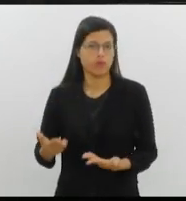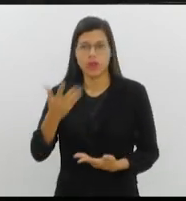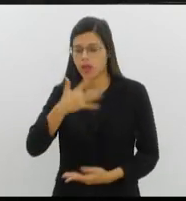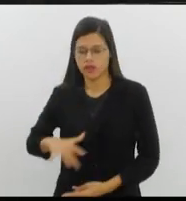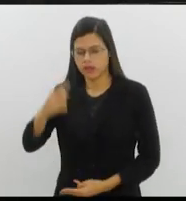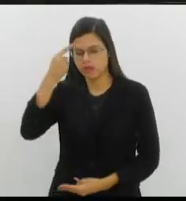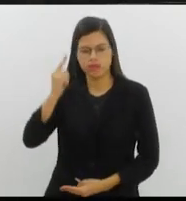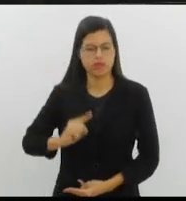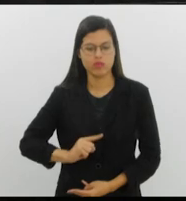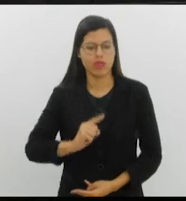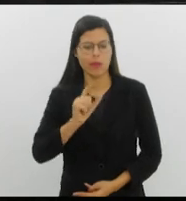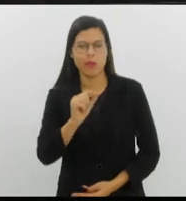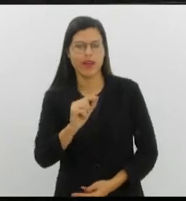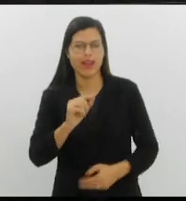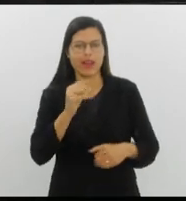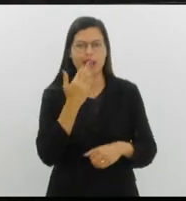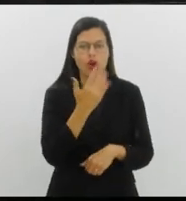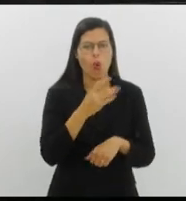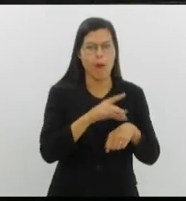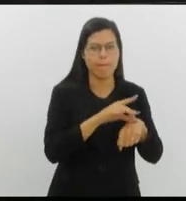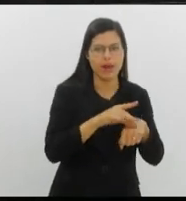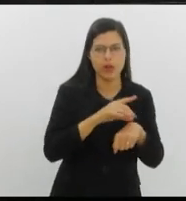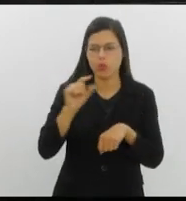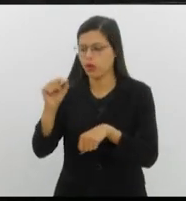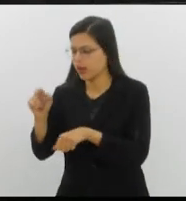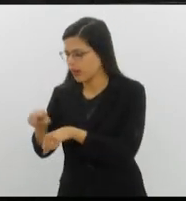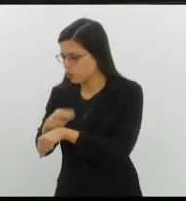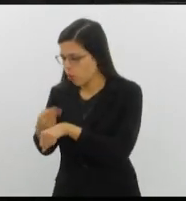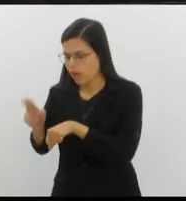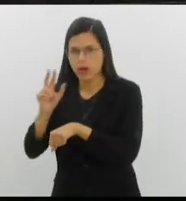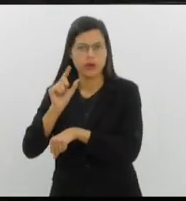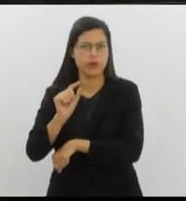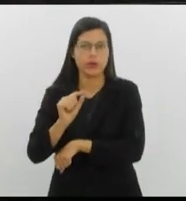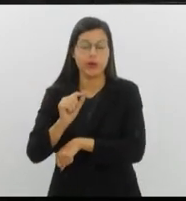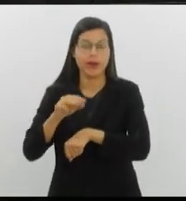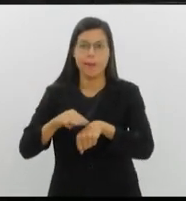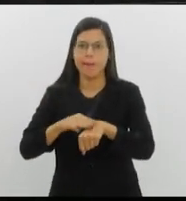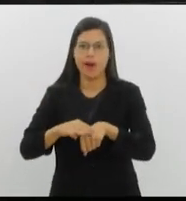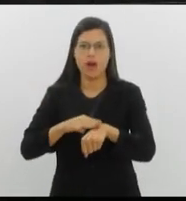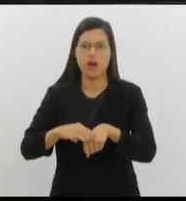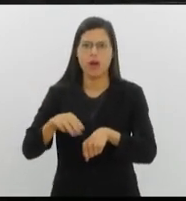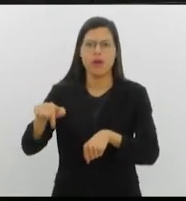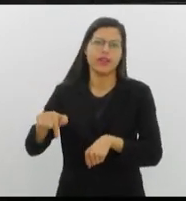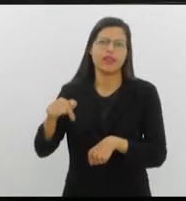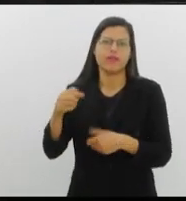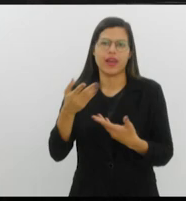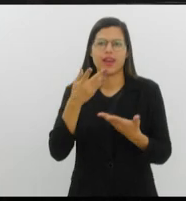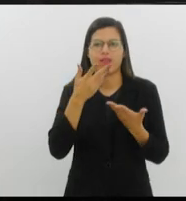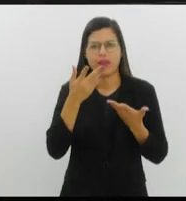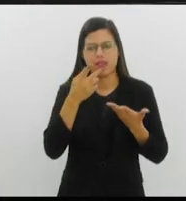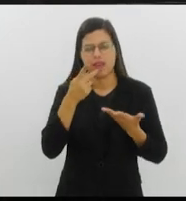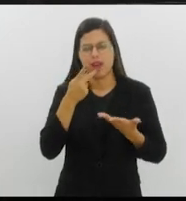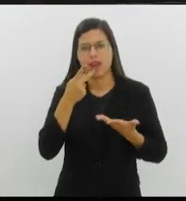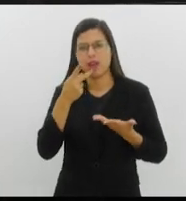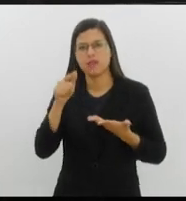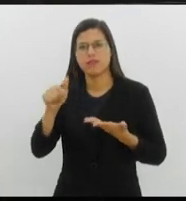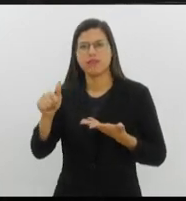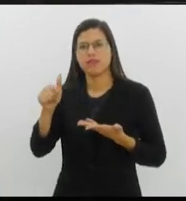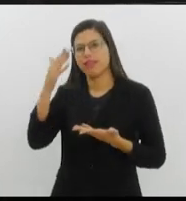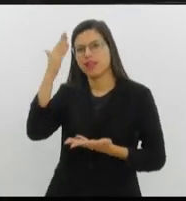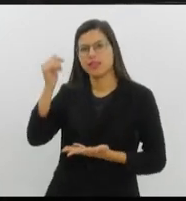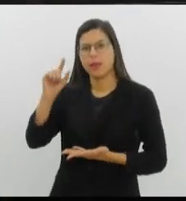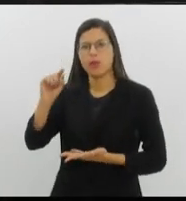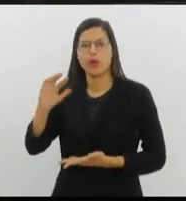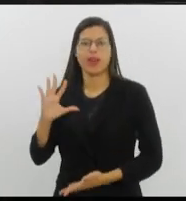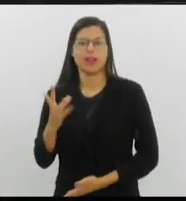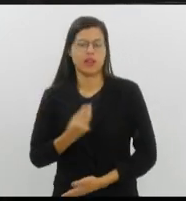o que é preto, o é marrom, o é chocolate, que é docinho. E vocês querem falar que ela sabe que ela é trans. Mães safadas,